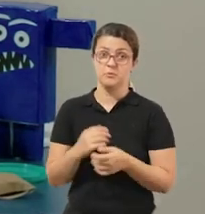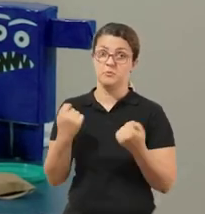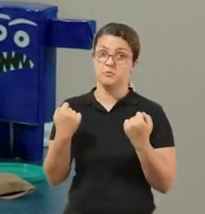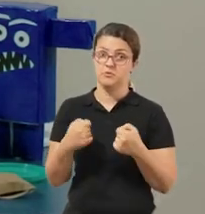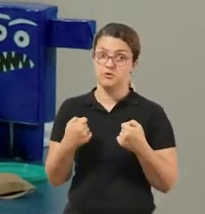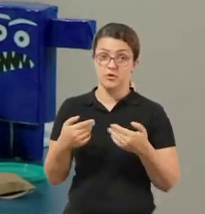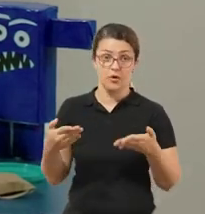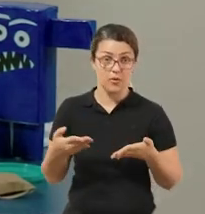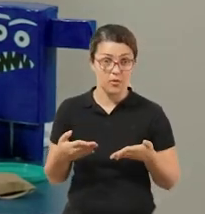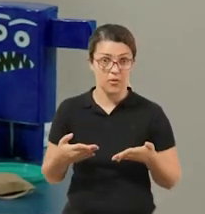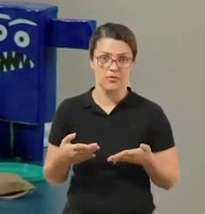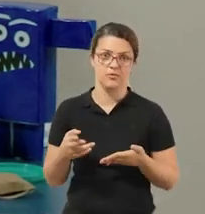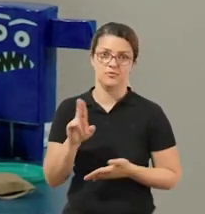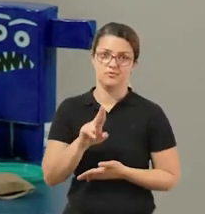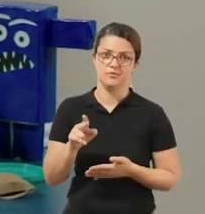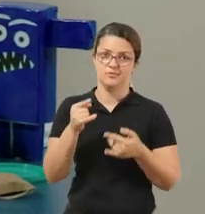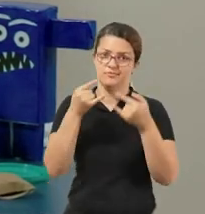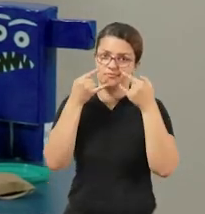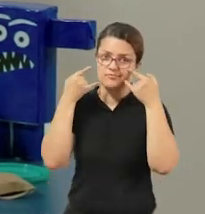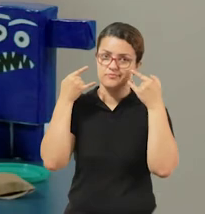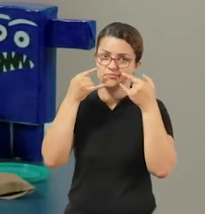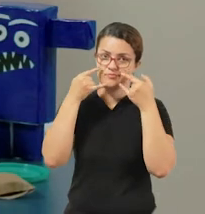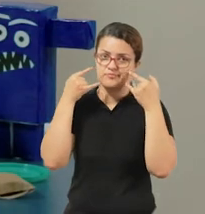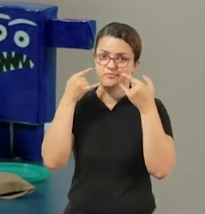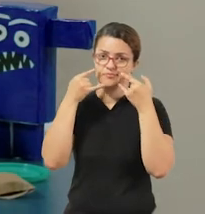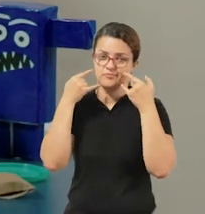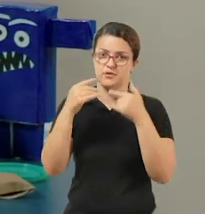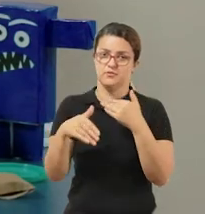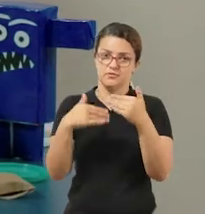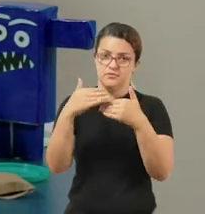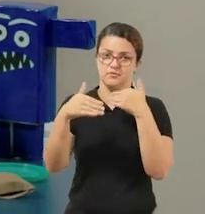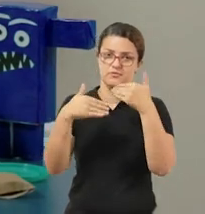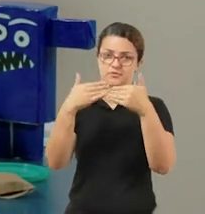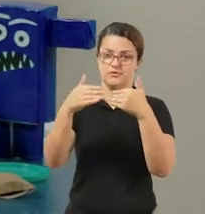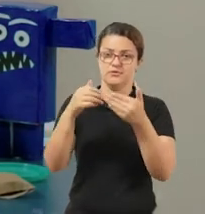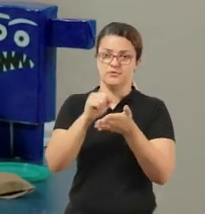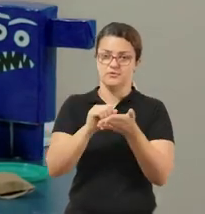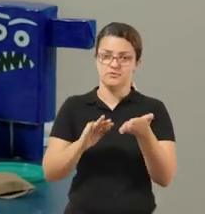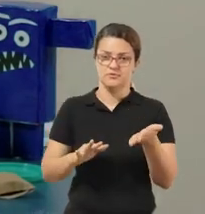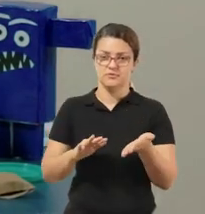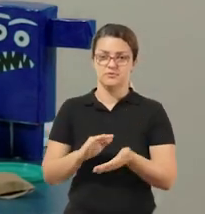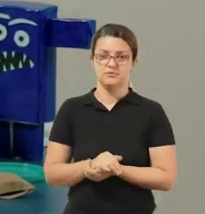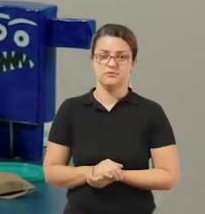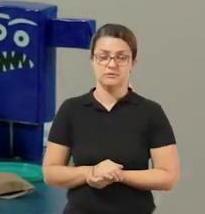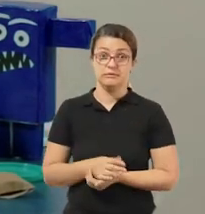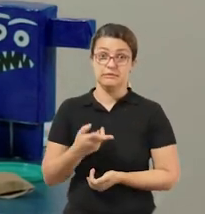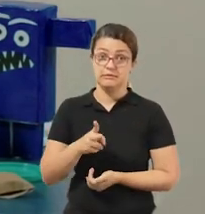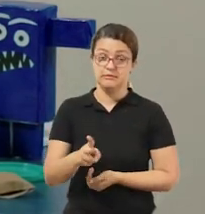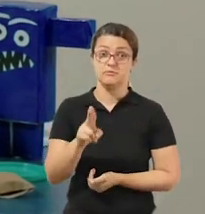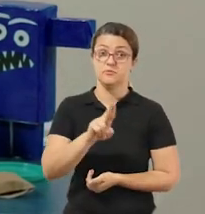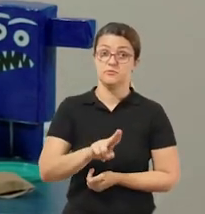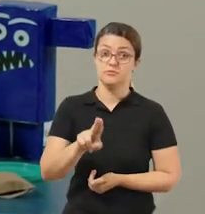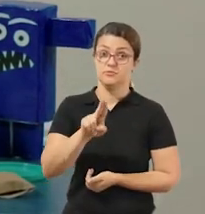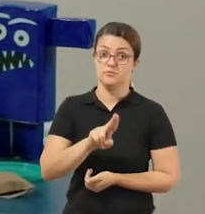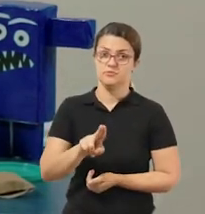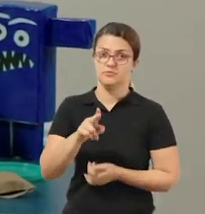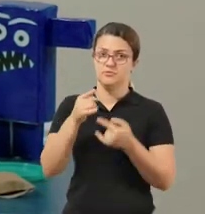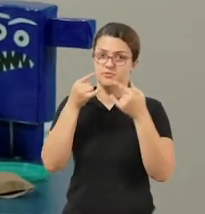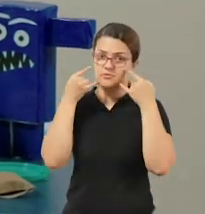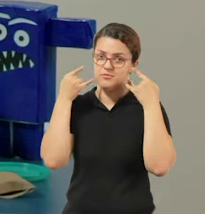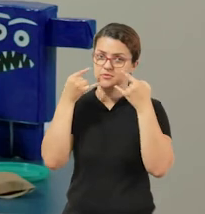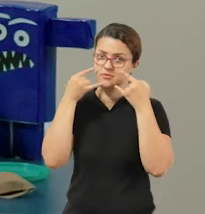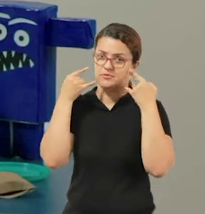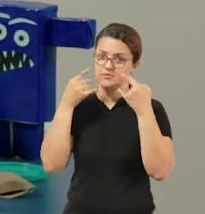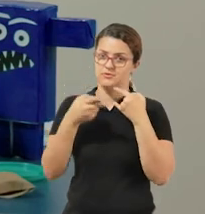preciso colocar a máscara para desenvolver essa atividade com vocês. Lembrando que sempre usem máscara